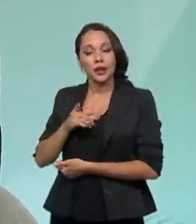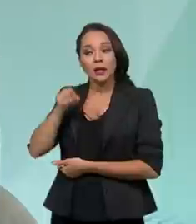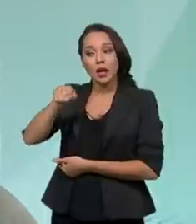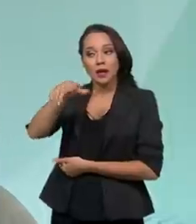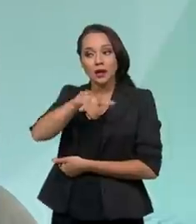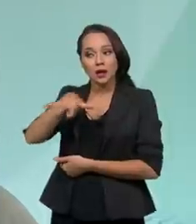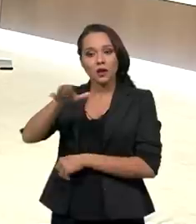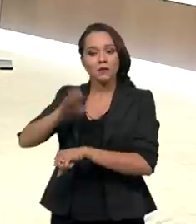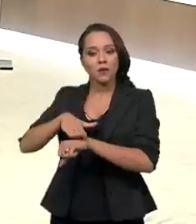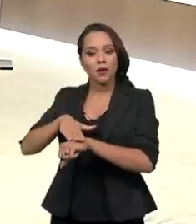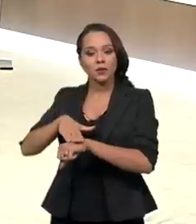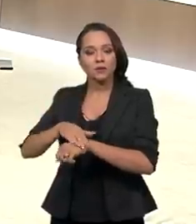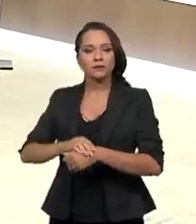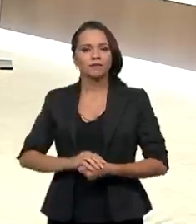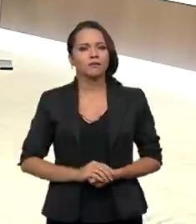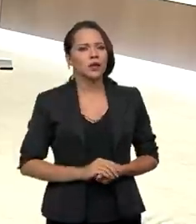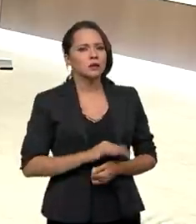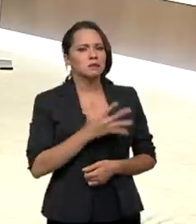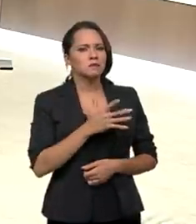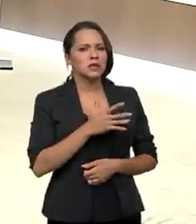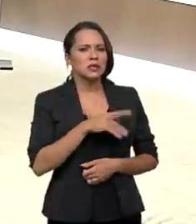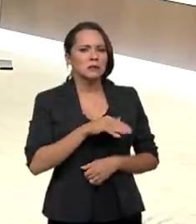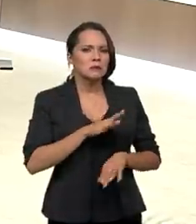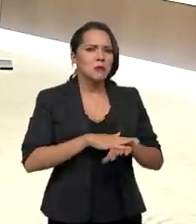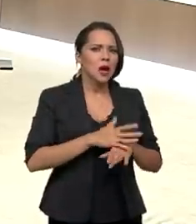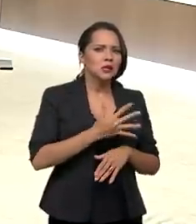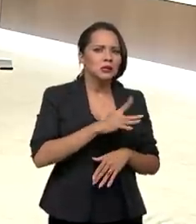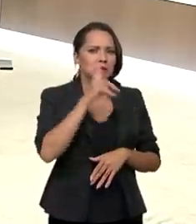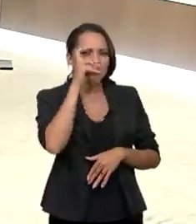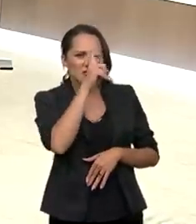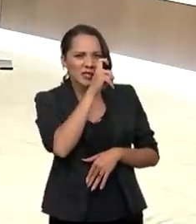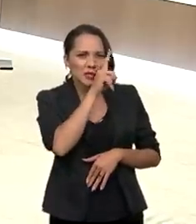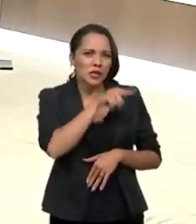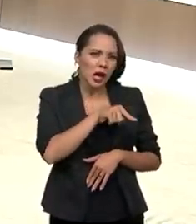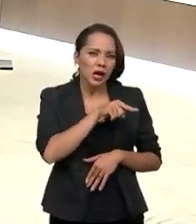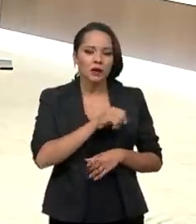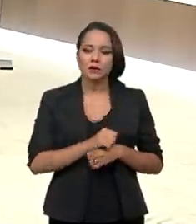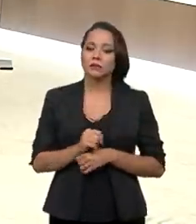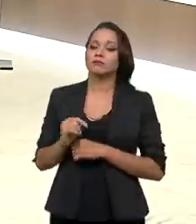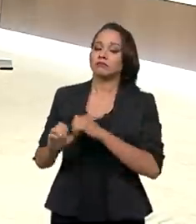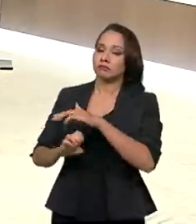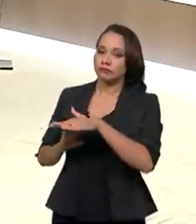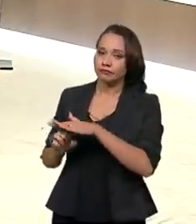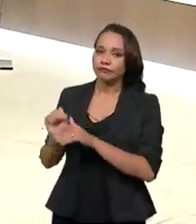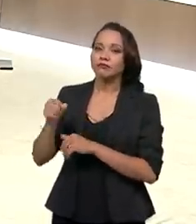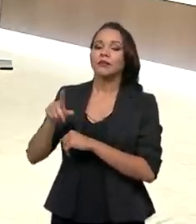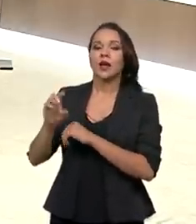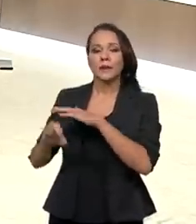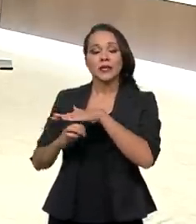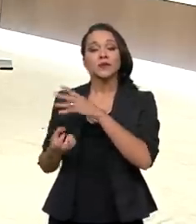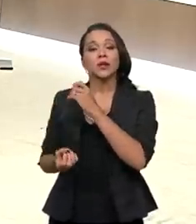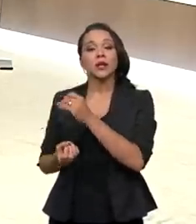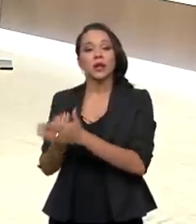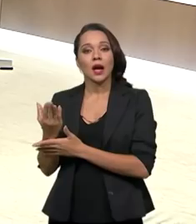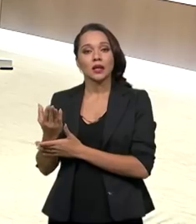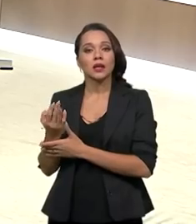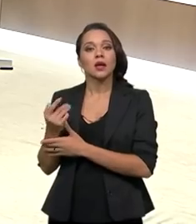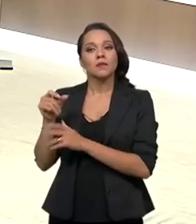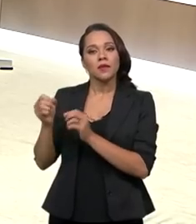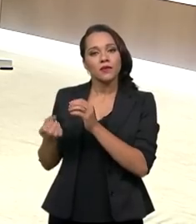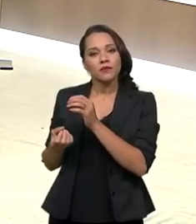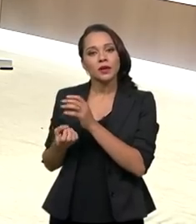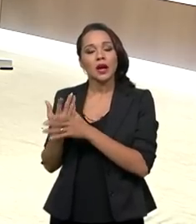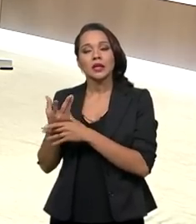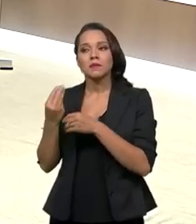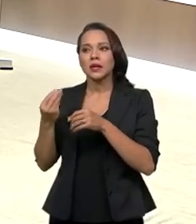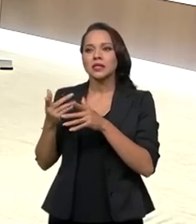naquele momento... E o destaque é a média e alta complexidade, presidente? Sim, a empresa, ela foi criada para lidar com a média e